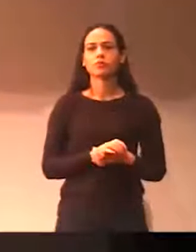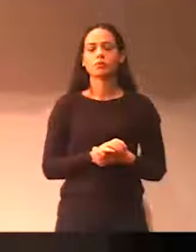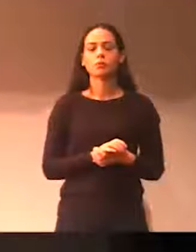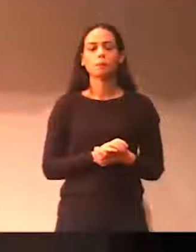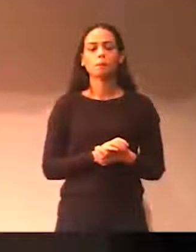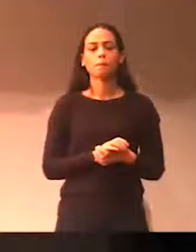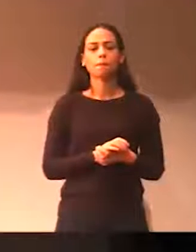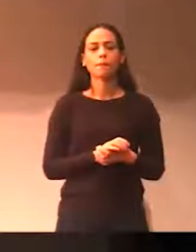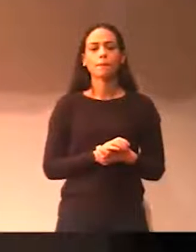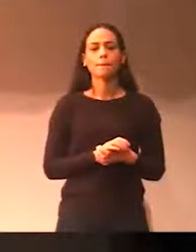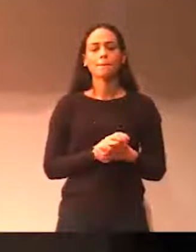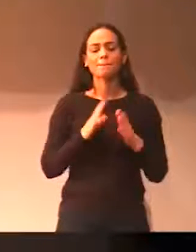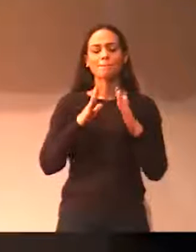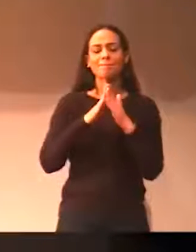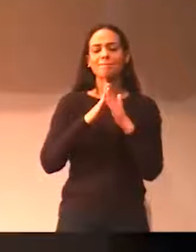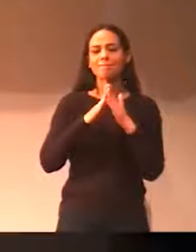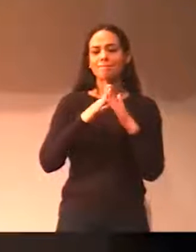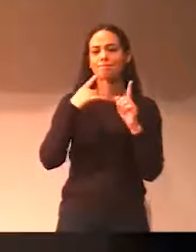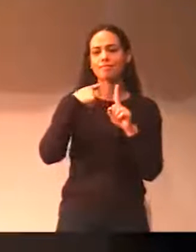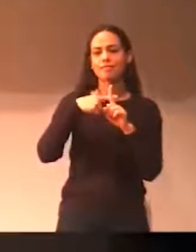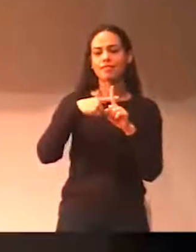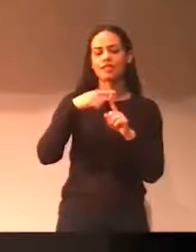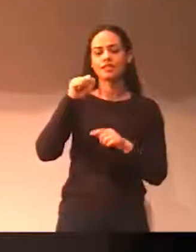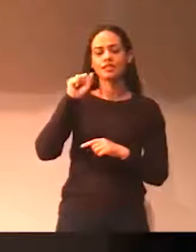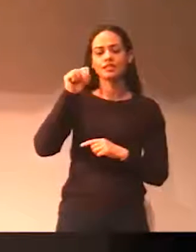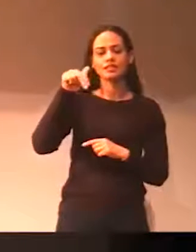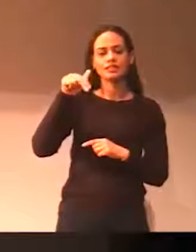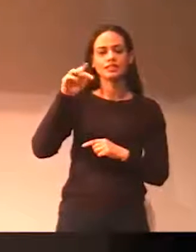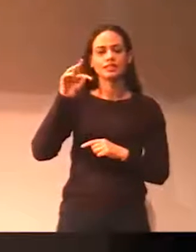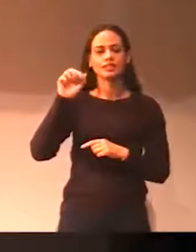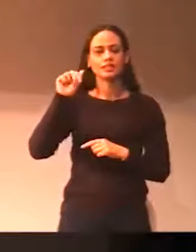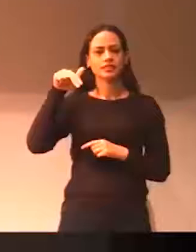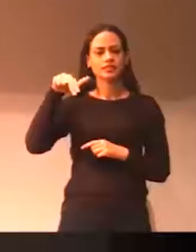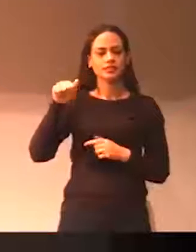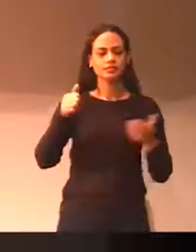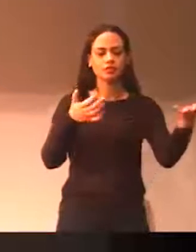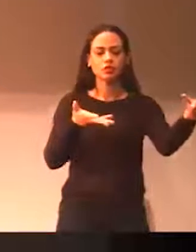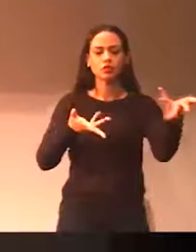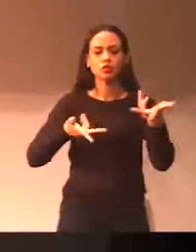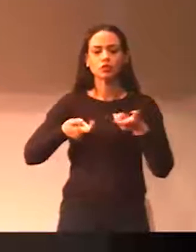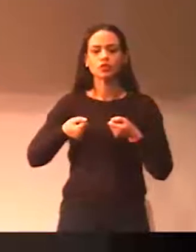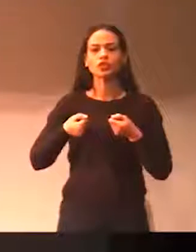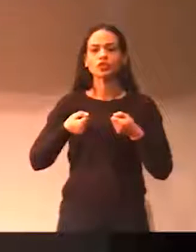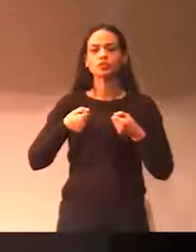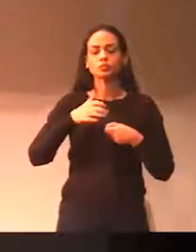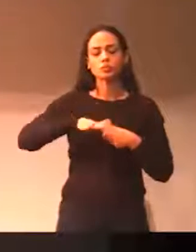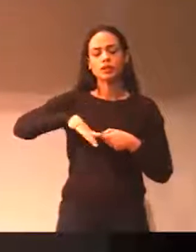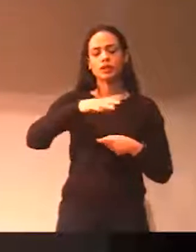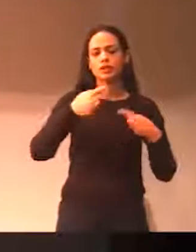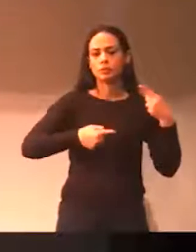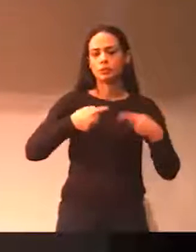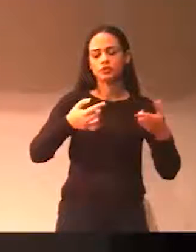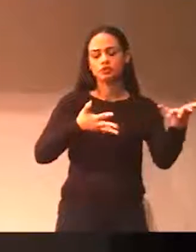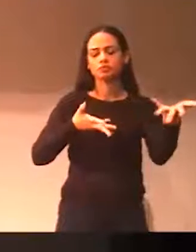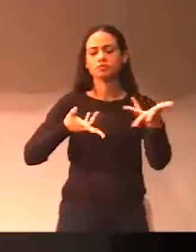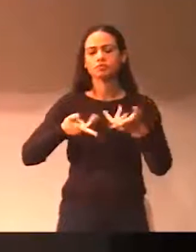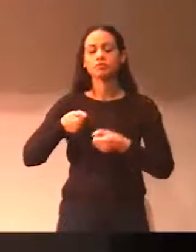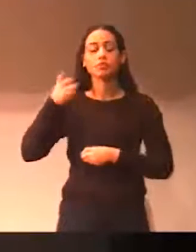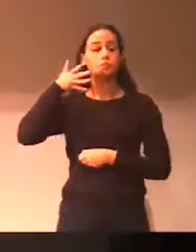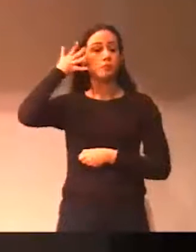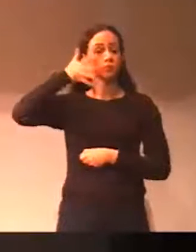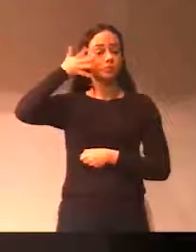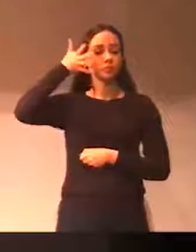convite, é um convite apolítico, vamos chamar assim, porque é uma palestra. O nome da palestra é como